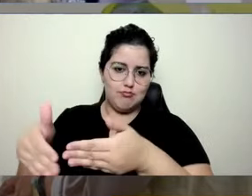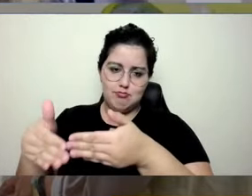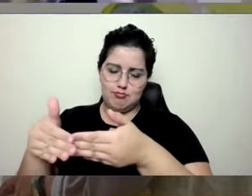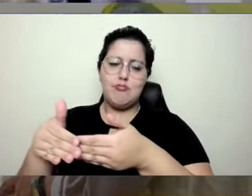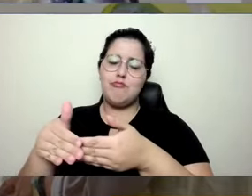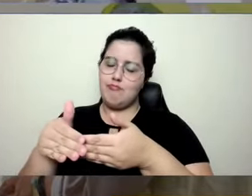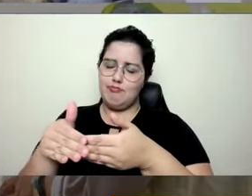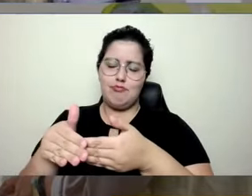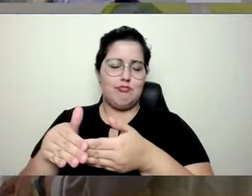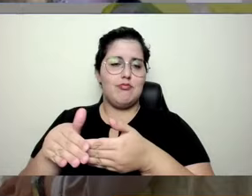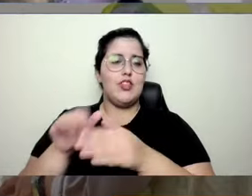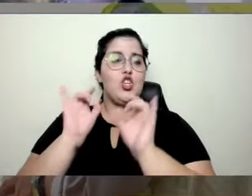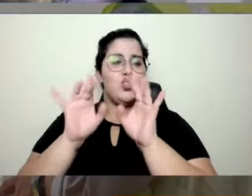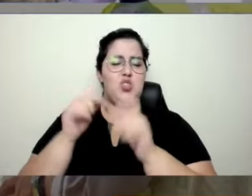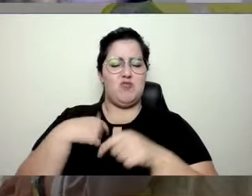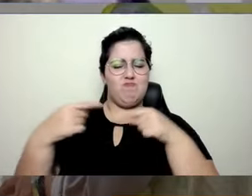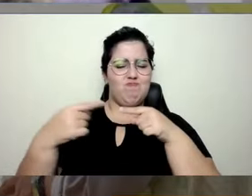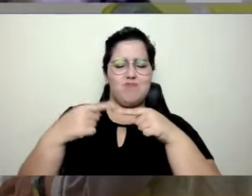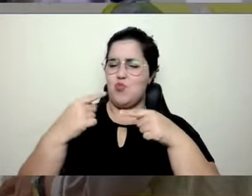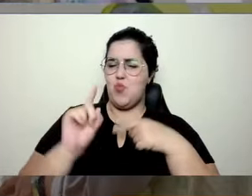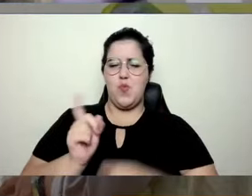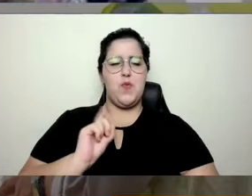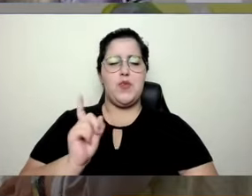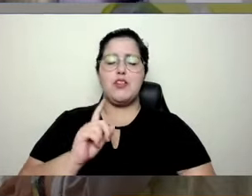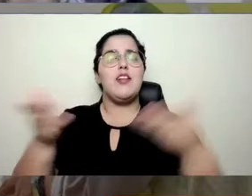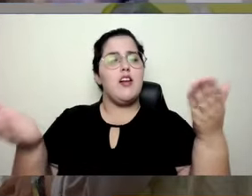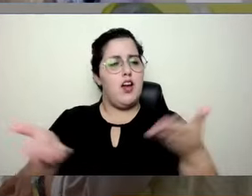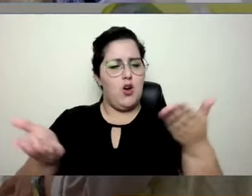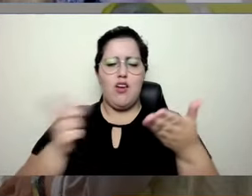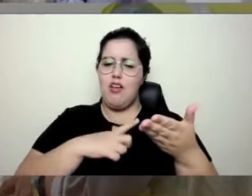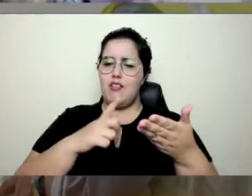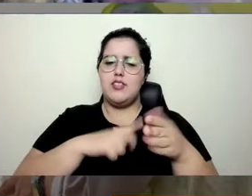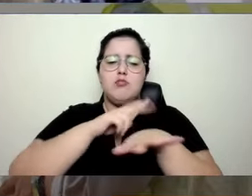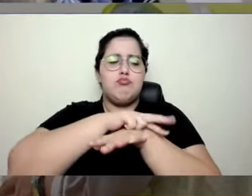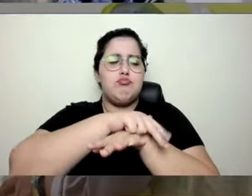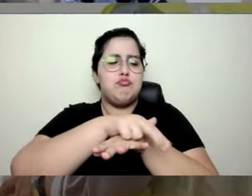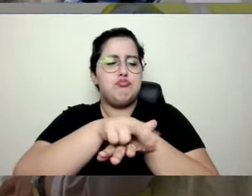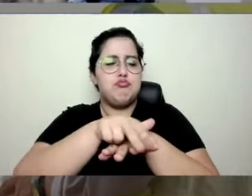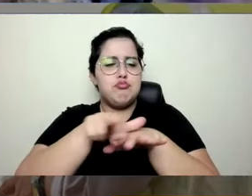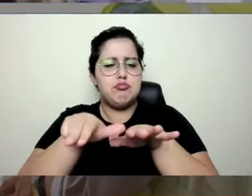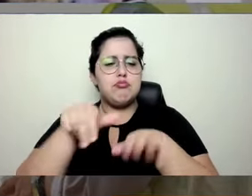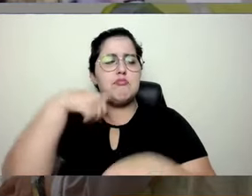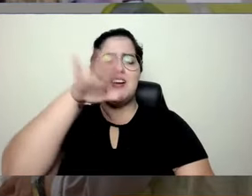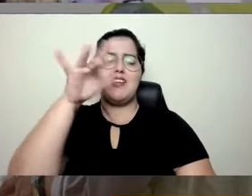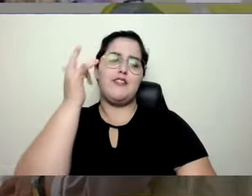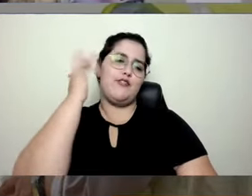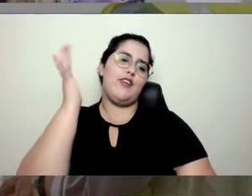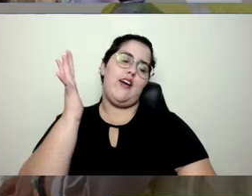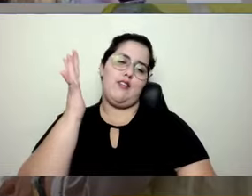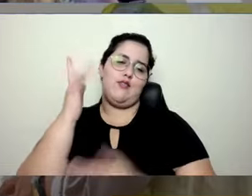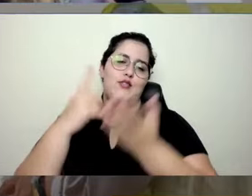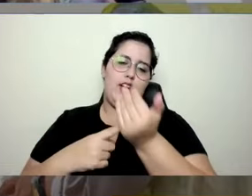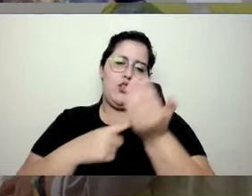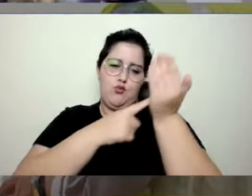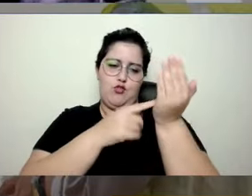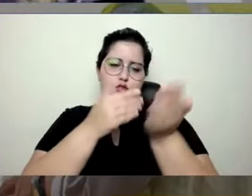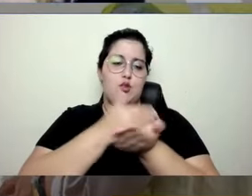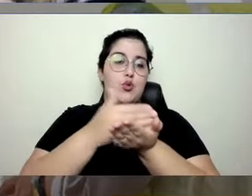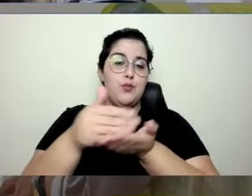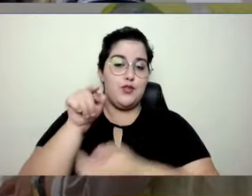tecnológica, não era para você. Hoje as tecnologias estão cada vez mais intuitivas. Tudo começou com isso aqui, ó.